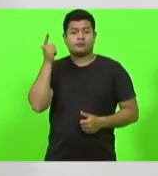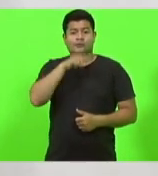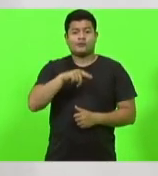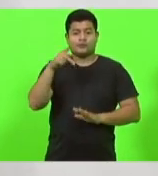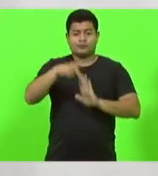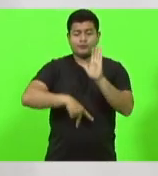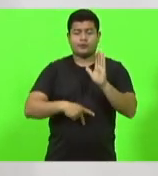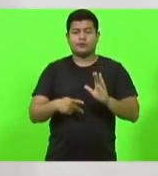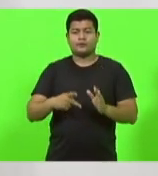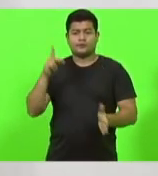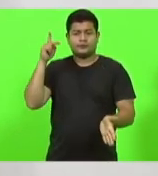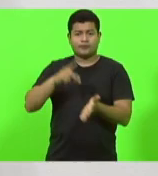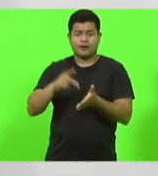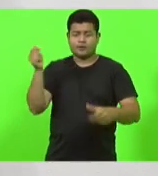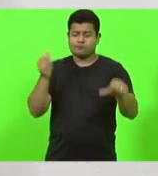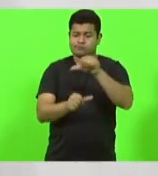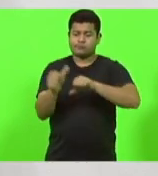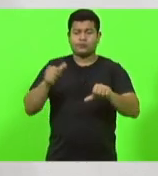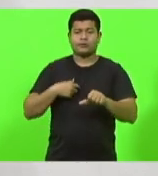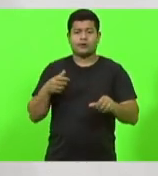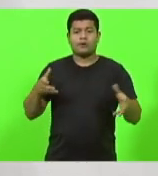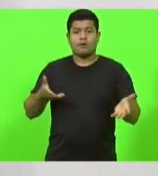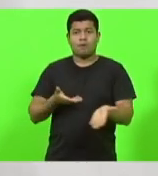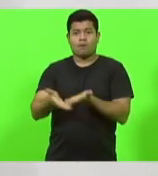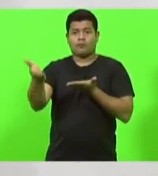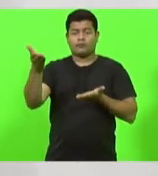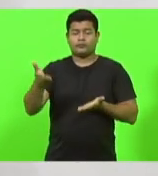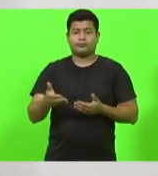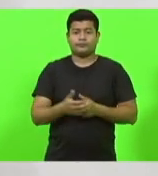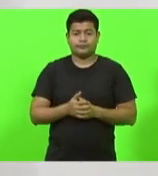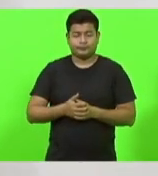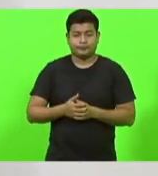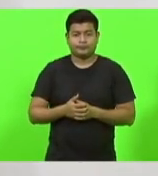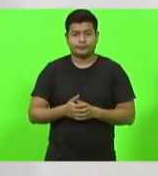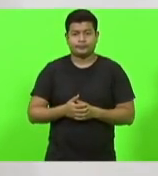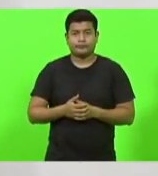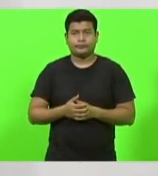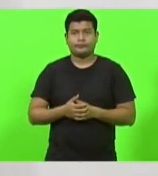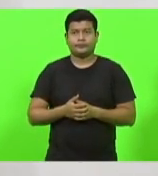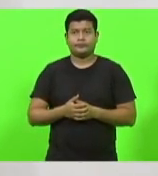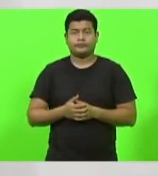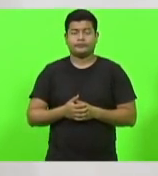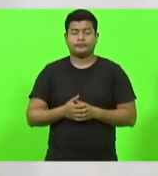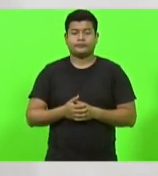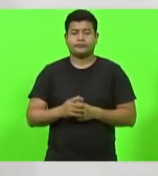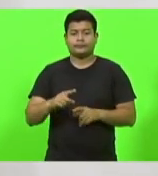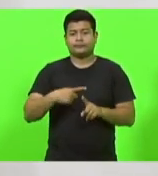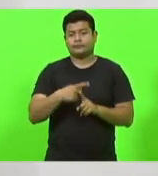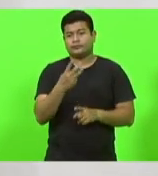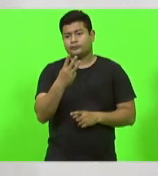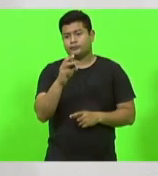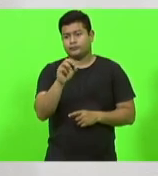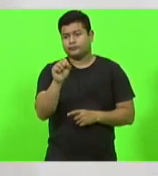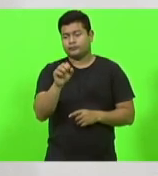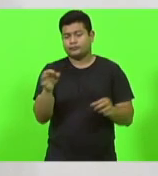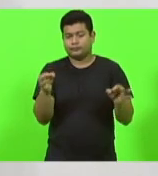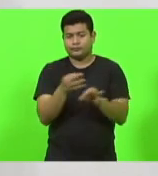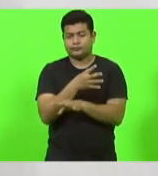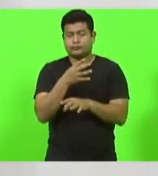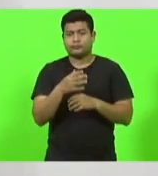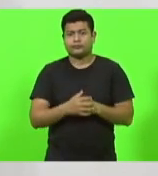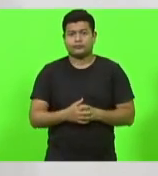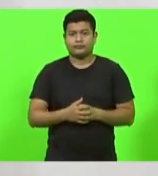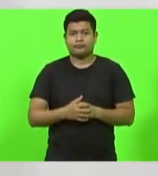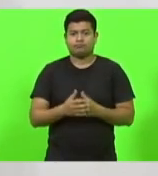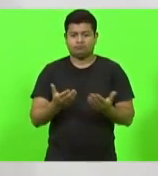Então, deixo aqui o meu grande abraço, que o Natal que está por vir... Mais 30 segundos para concluir, deputado. que o